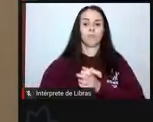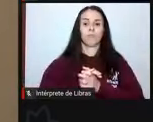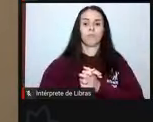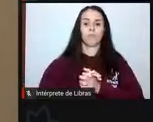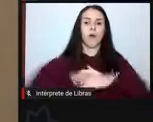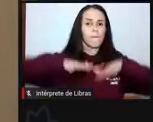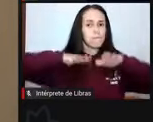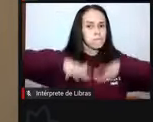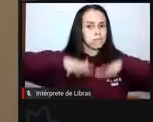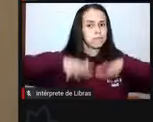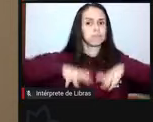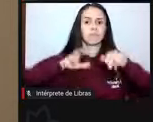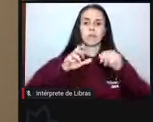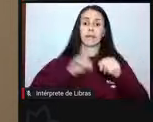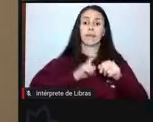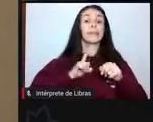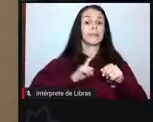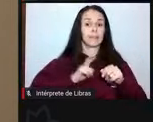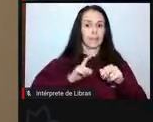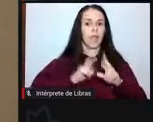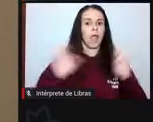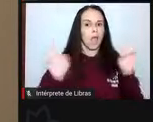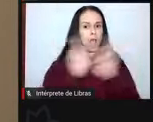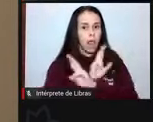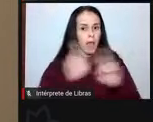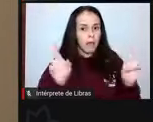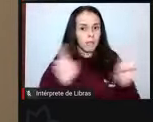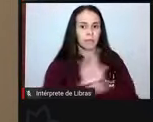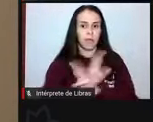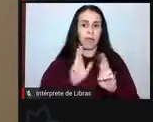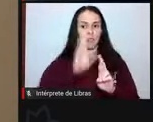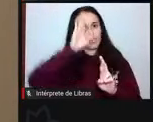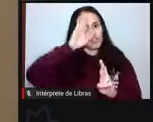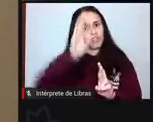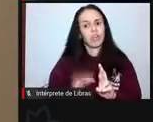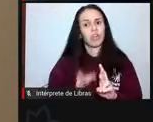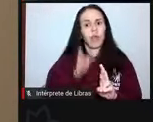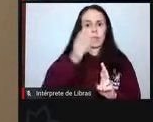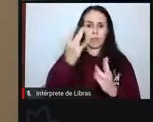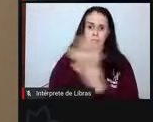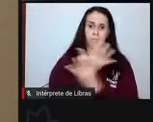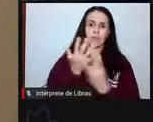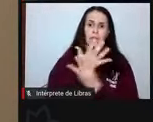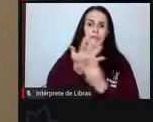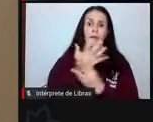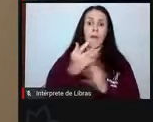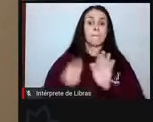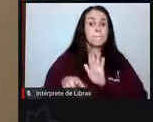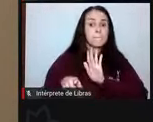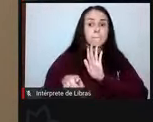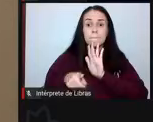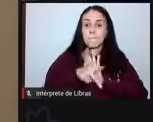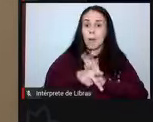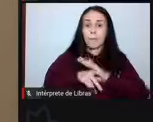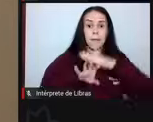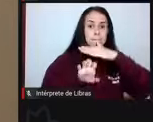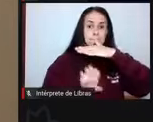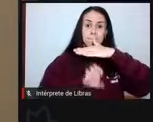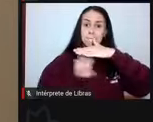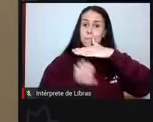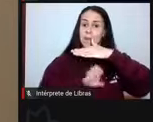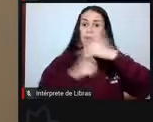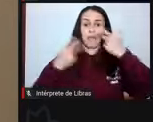relacionam com a universidade de alguma forma. Eu me refiro, inclusive, ao próprio empresariado local e regional.